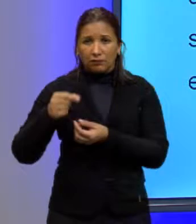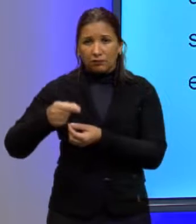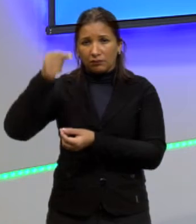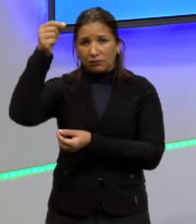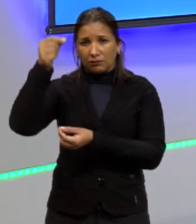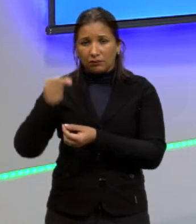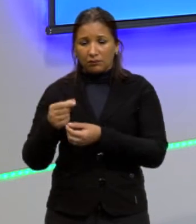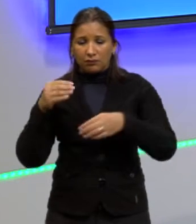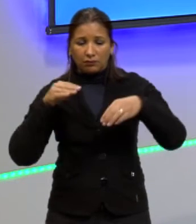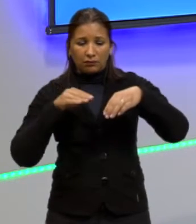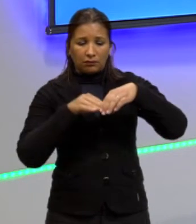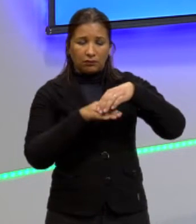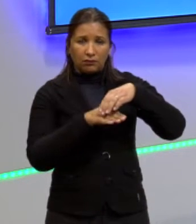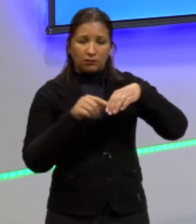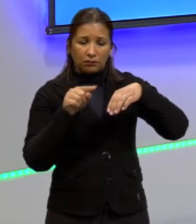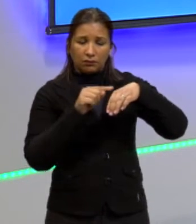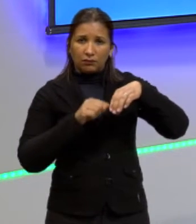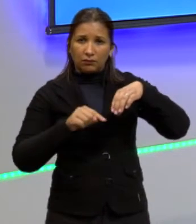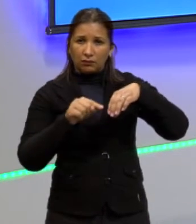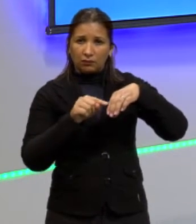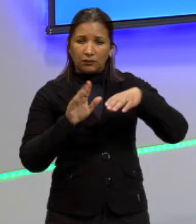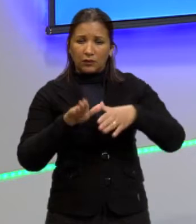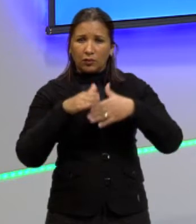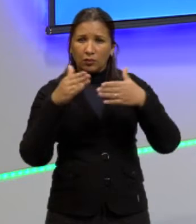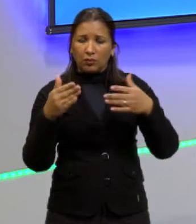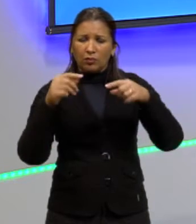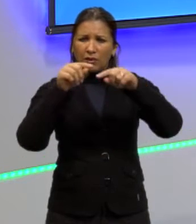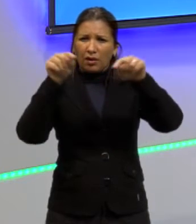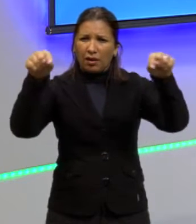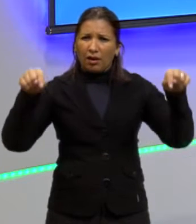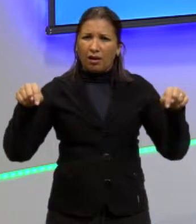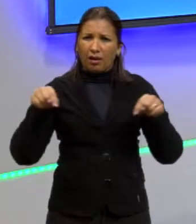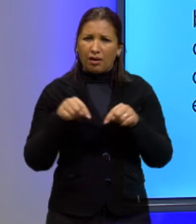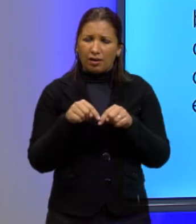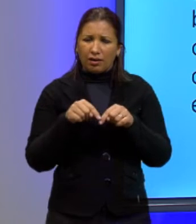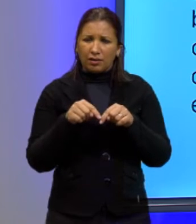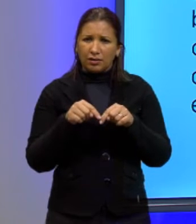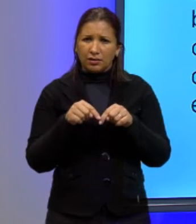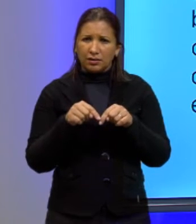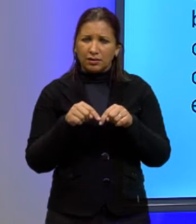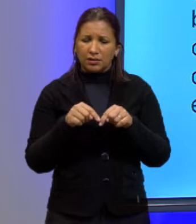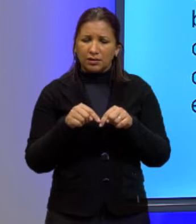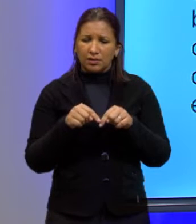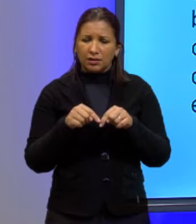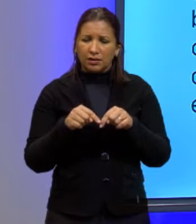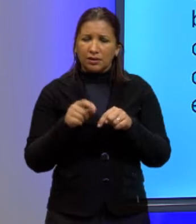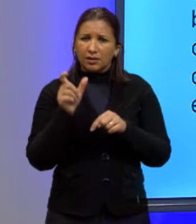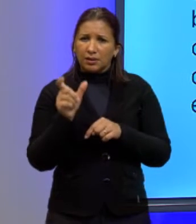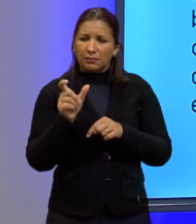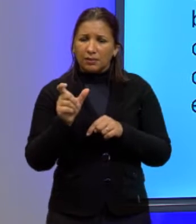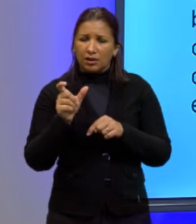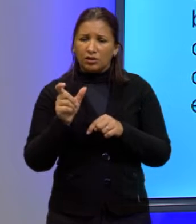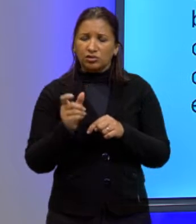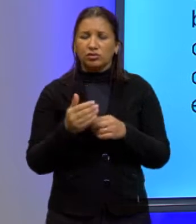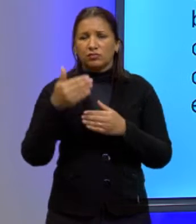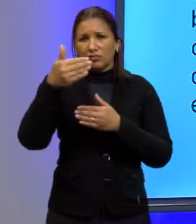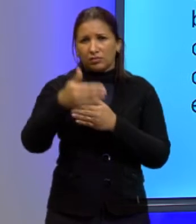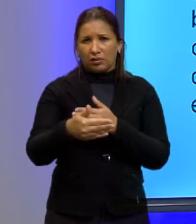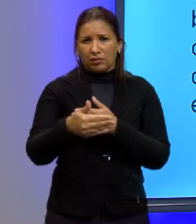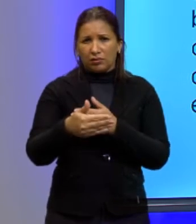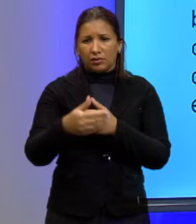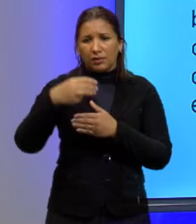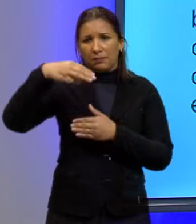entrada do túnel. Qual é a área da parte frontal da tampa de concreto em metro quadrado?